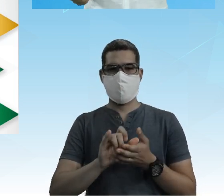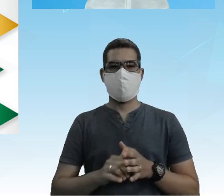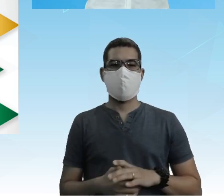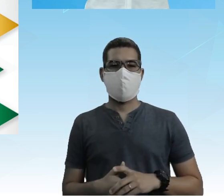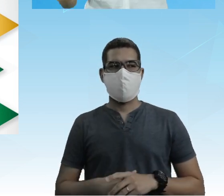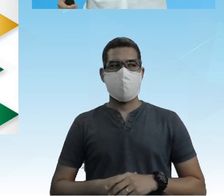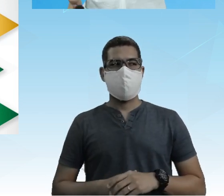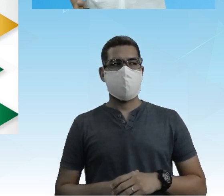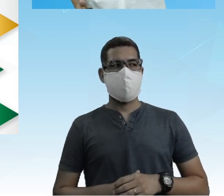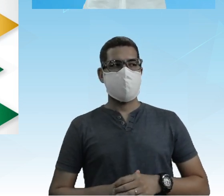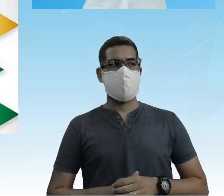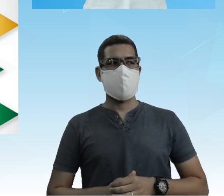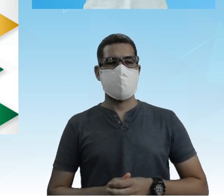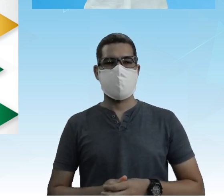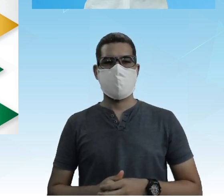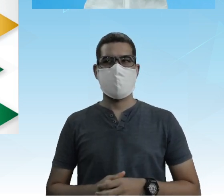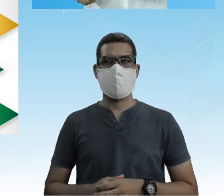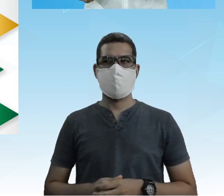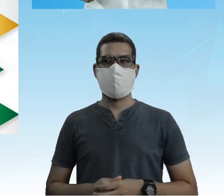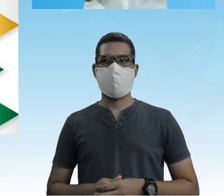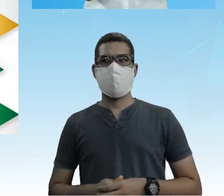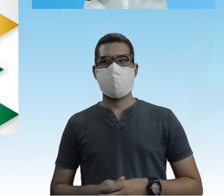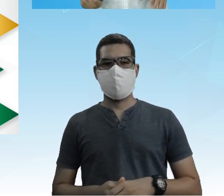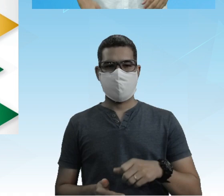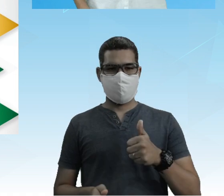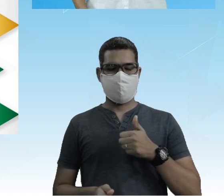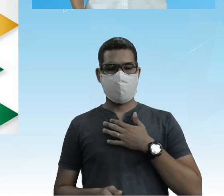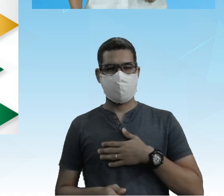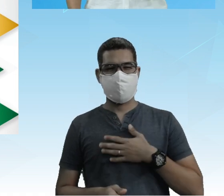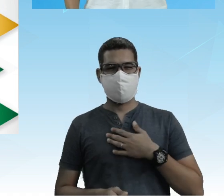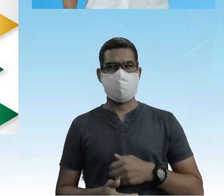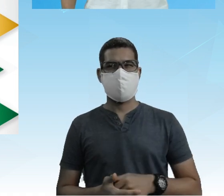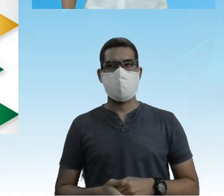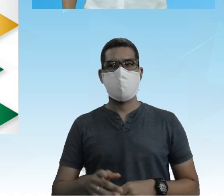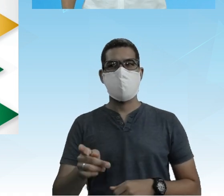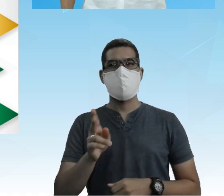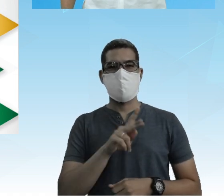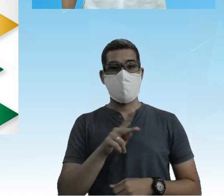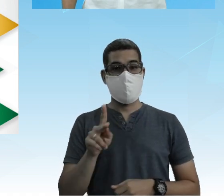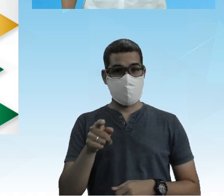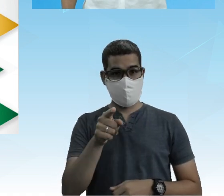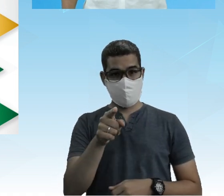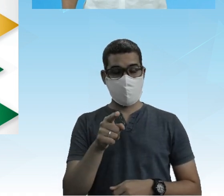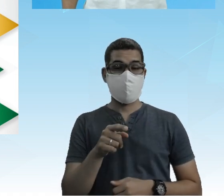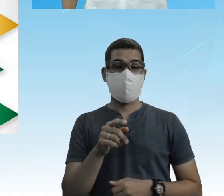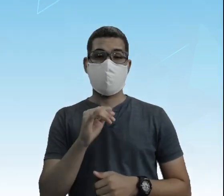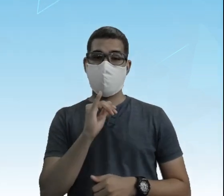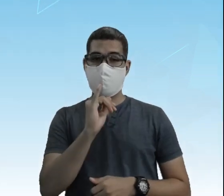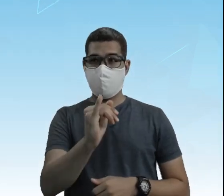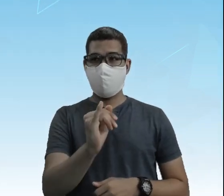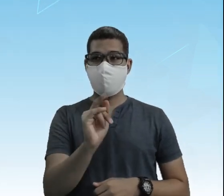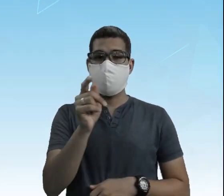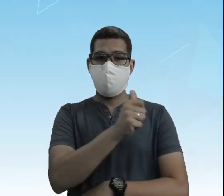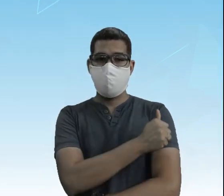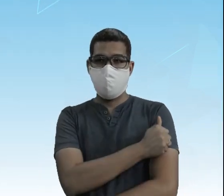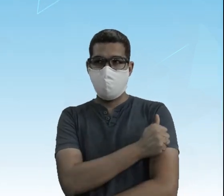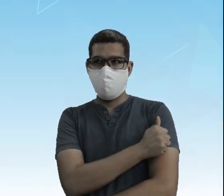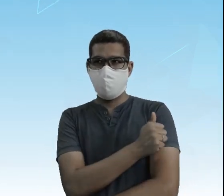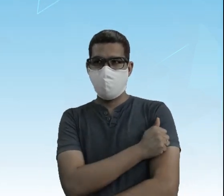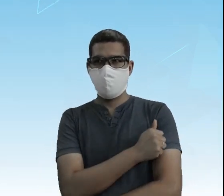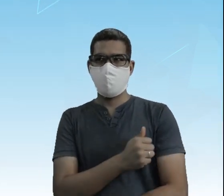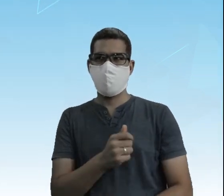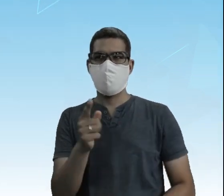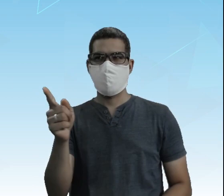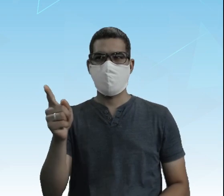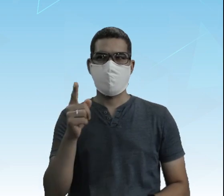transmissão Tudo junto sem acento Tá bom? Tranquilo? Professor O aluno Seu aluno resolveu essa questão Dá um pontinho